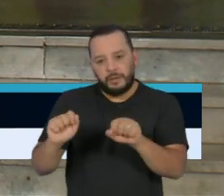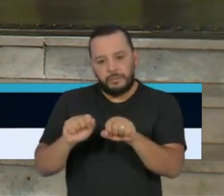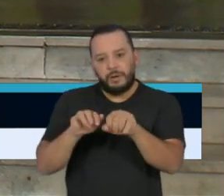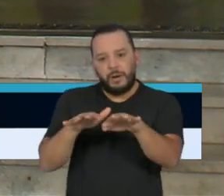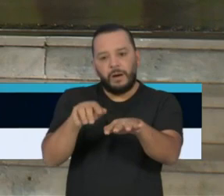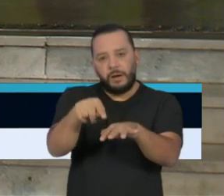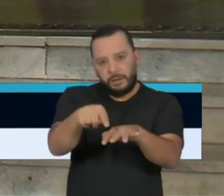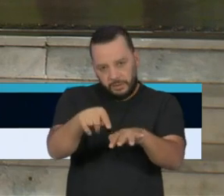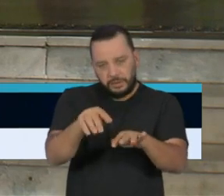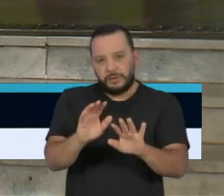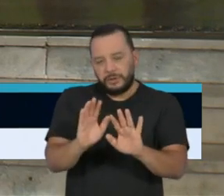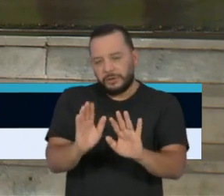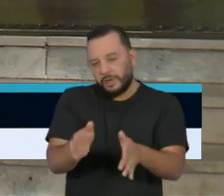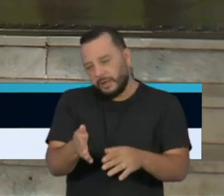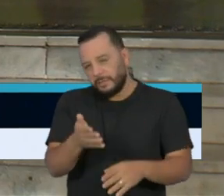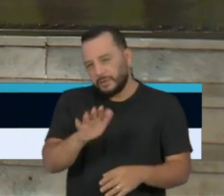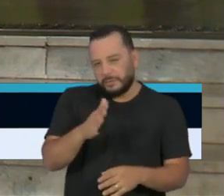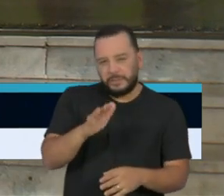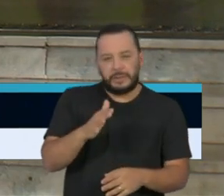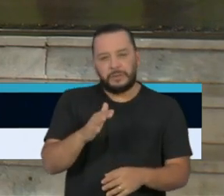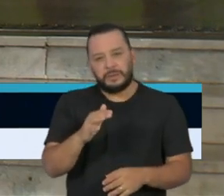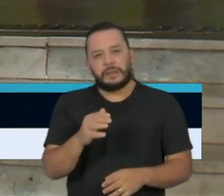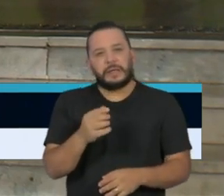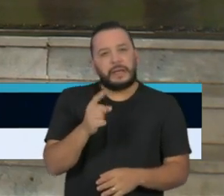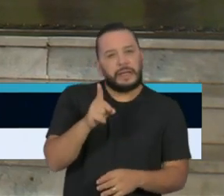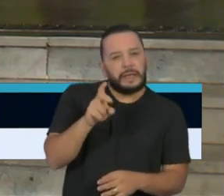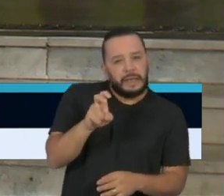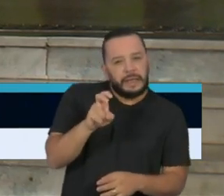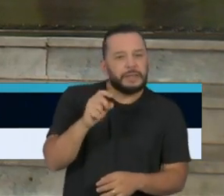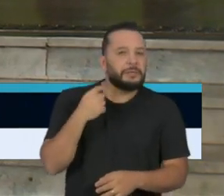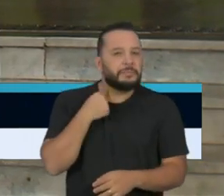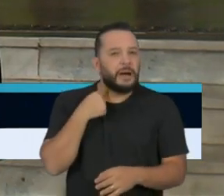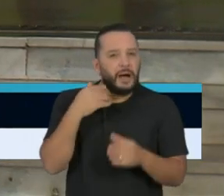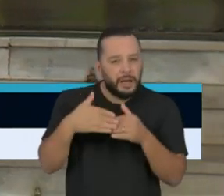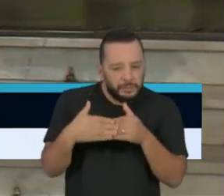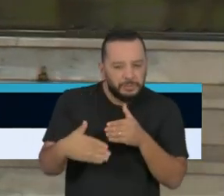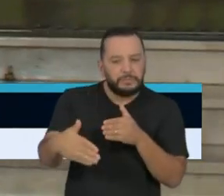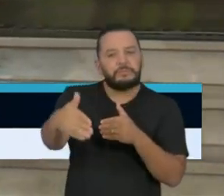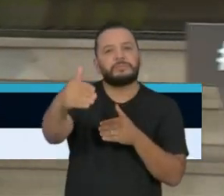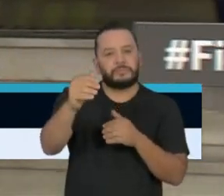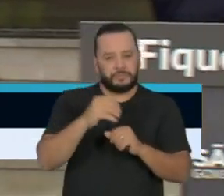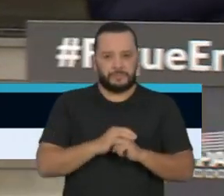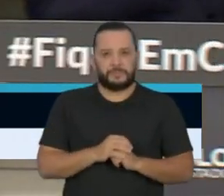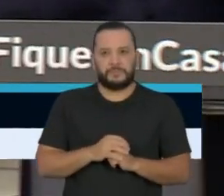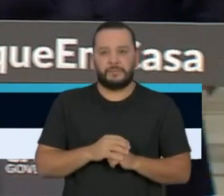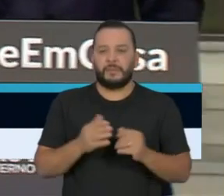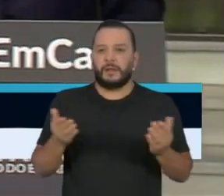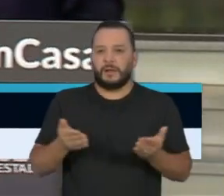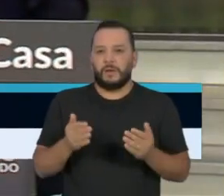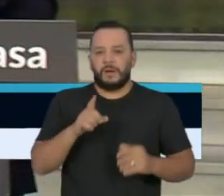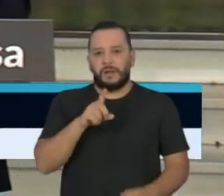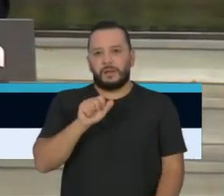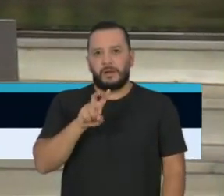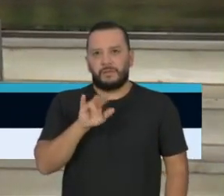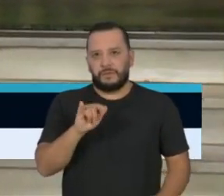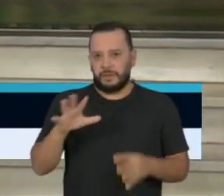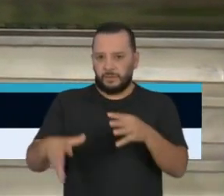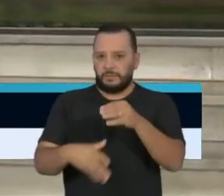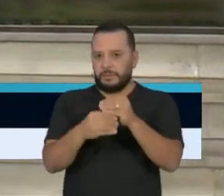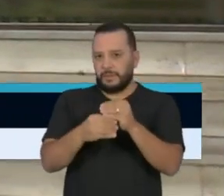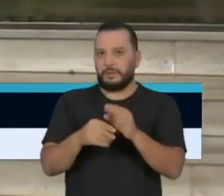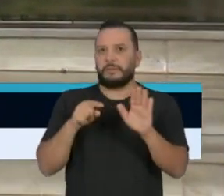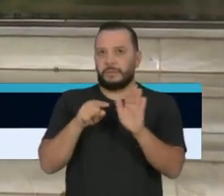final de maio, do meio de maio para frente. Obrigado, doutor Guerma. Vamos agora, doutor David Whippe, complementando a